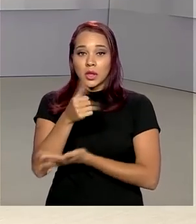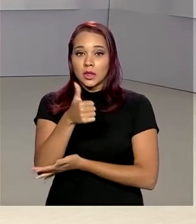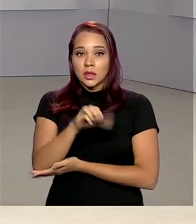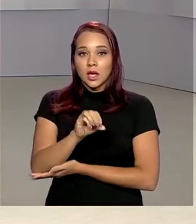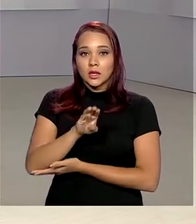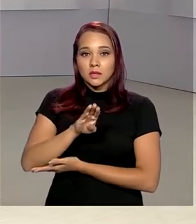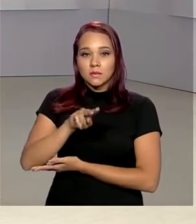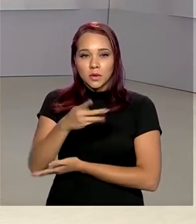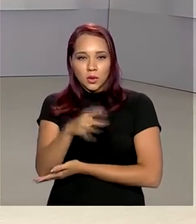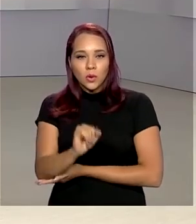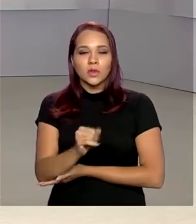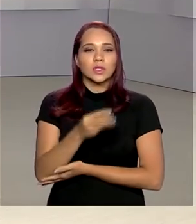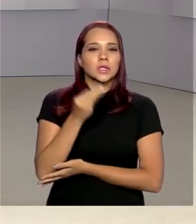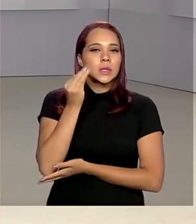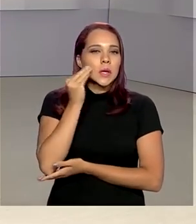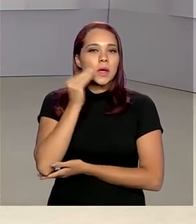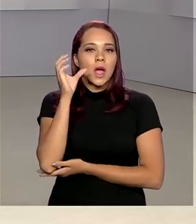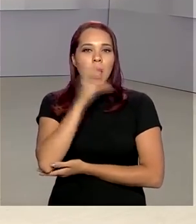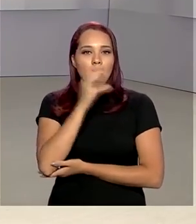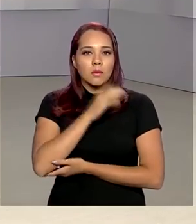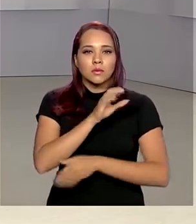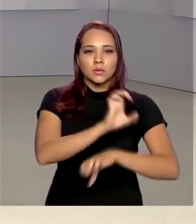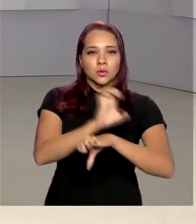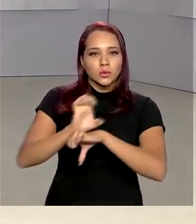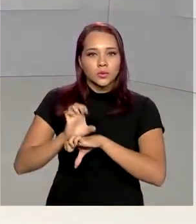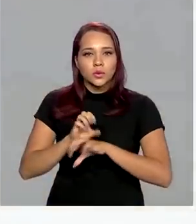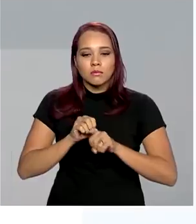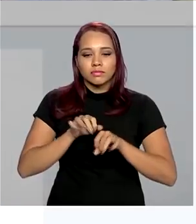milhões de testes rápidos para os estados.